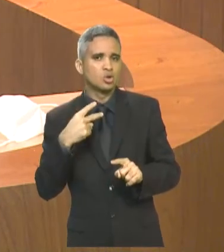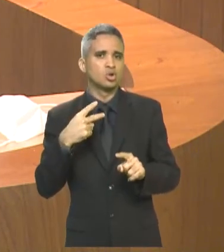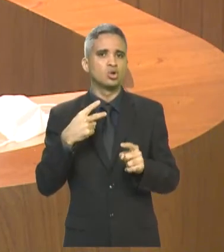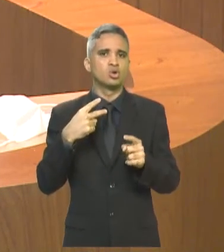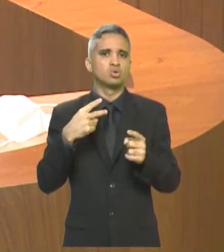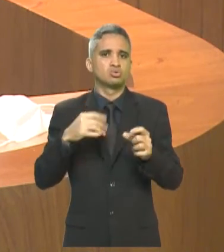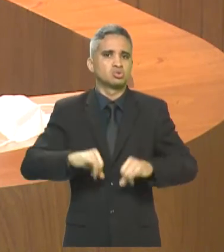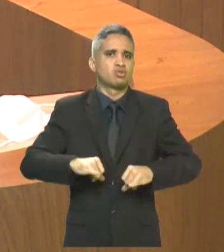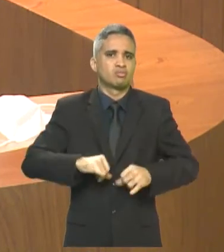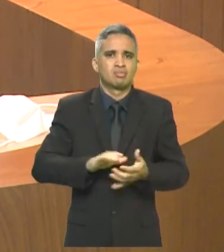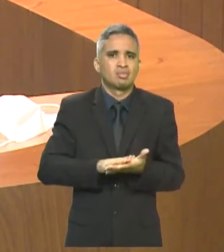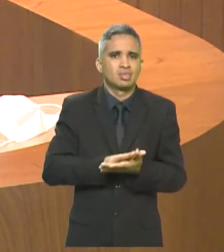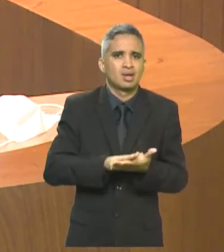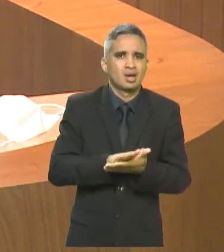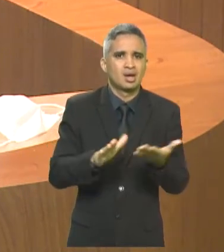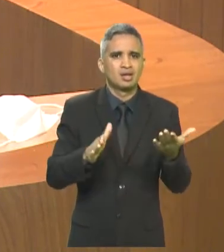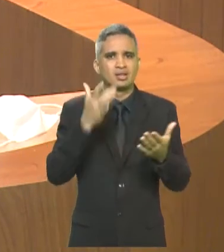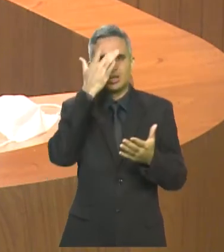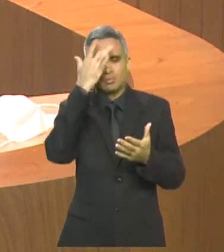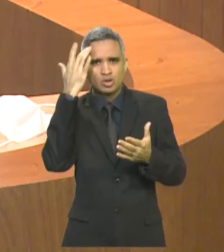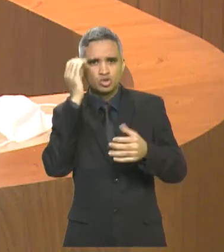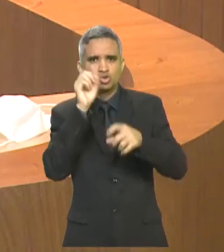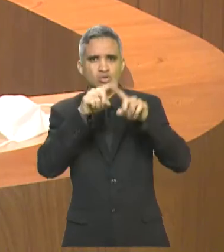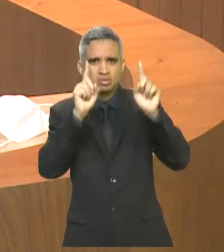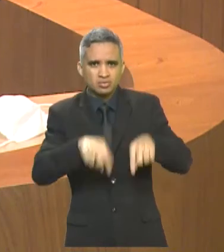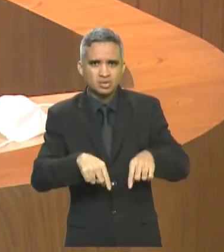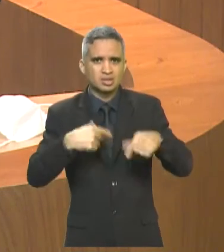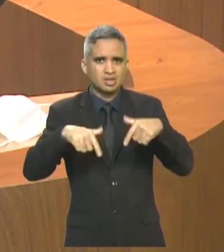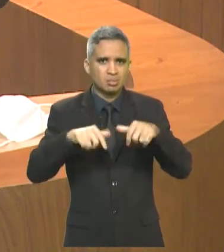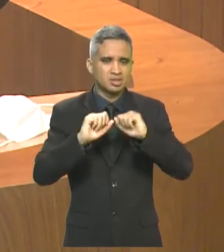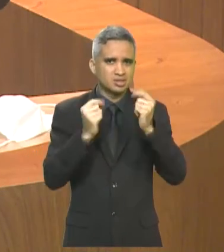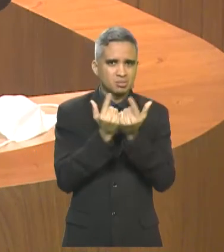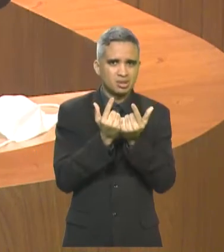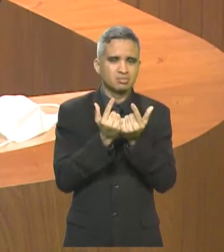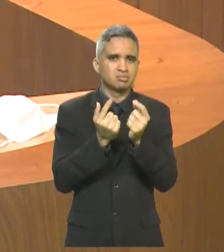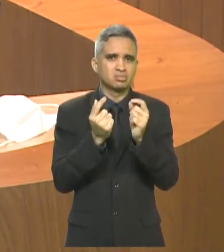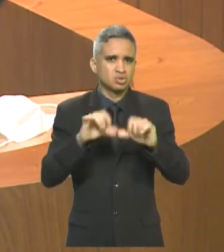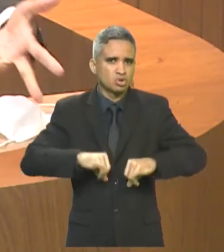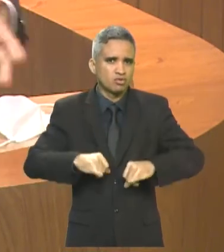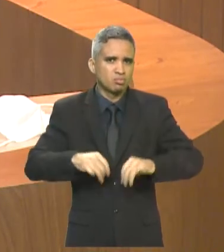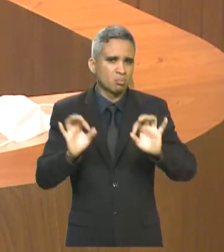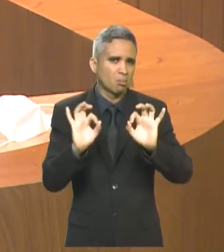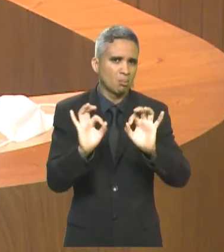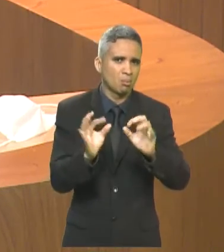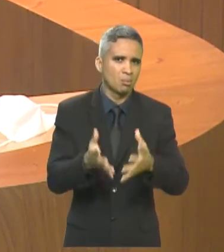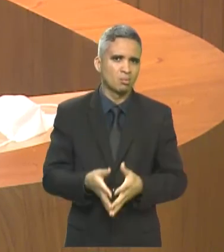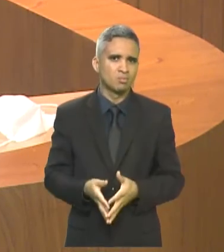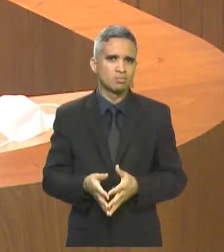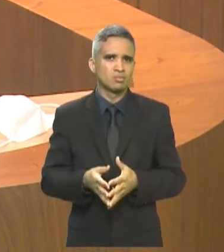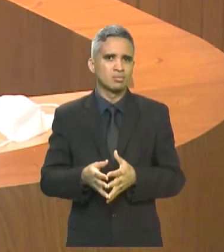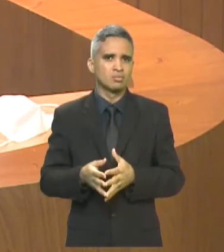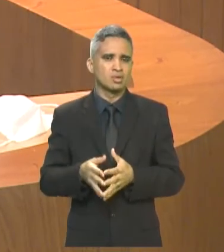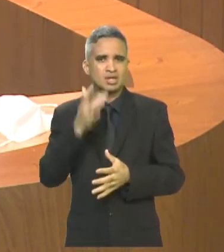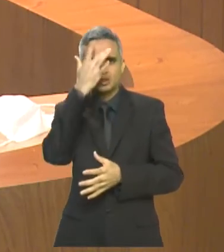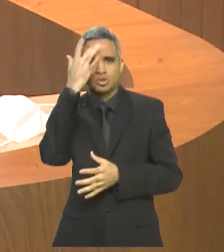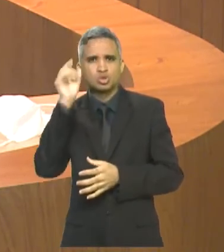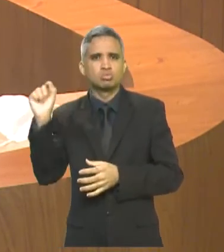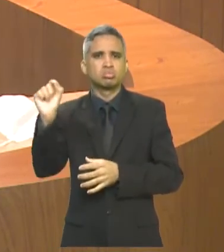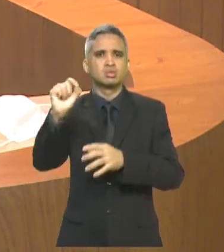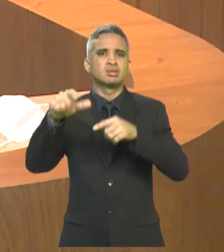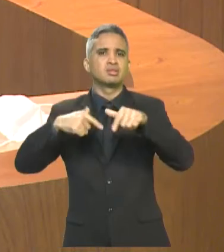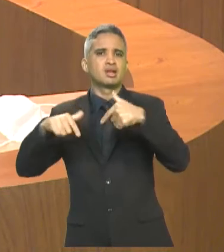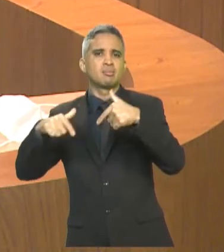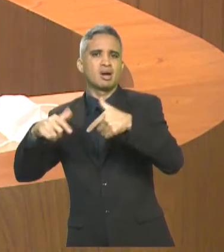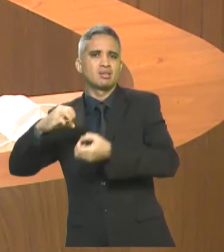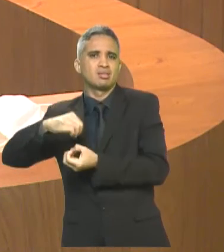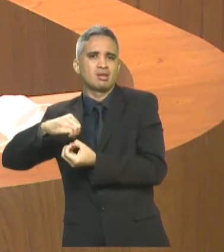o servidor da Assembleia no centro do bolso, o servidor de todas as secretarias, do estado no centro do bolso, o servidor do Detran no